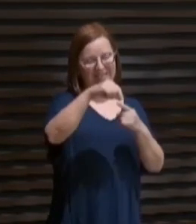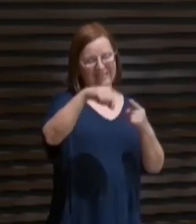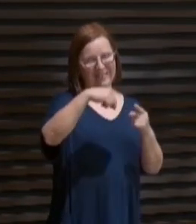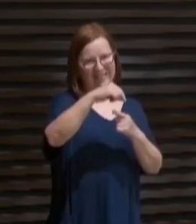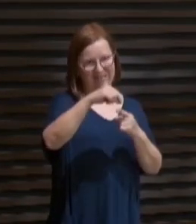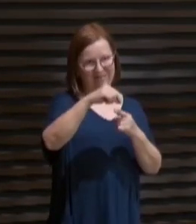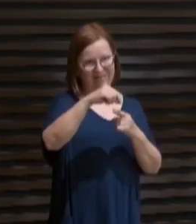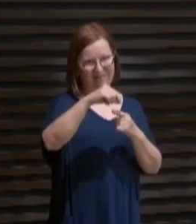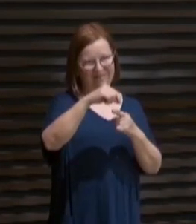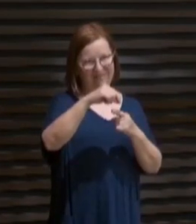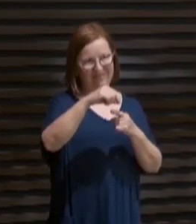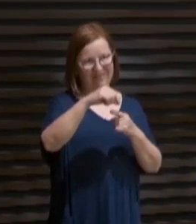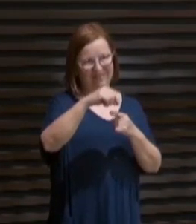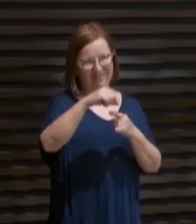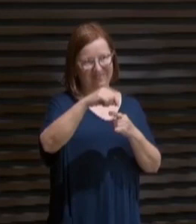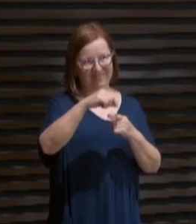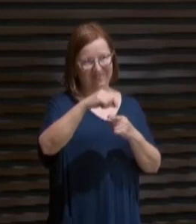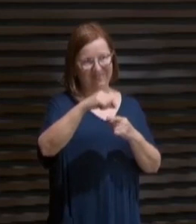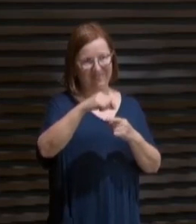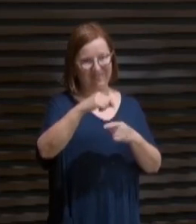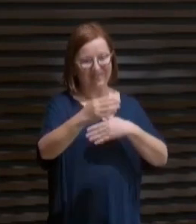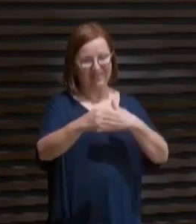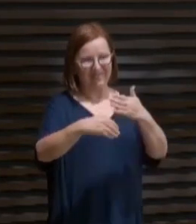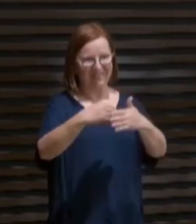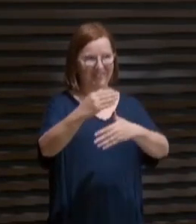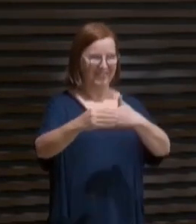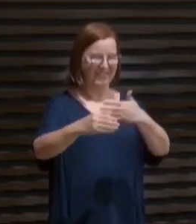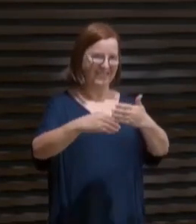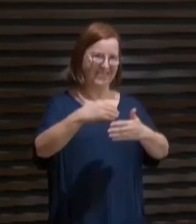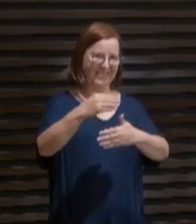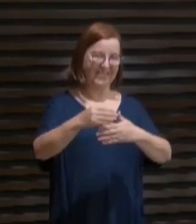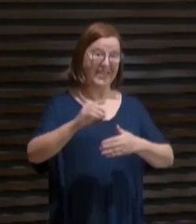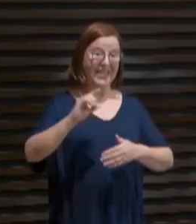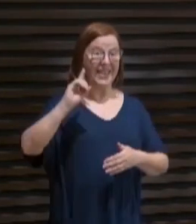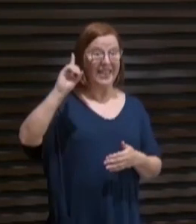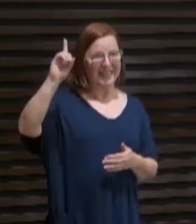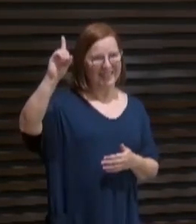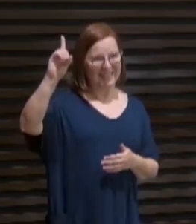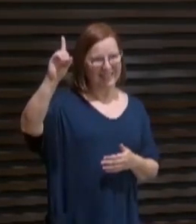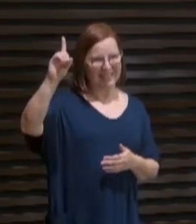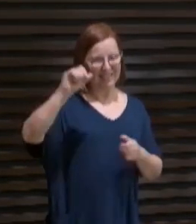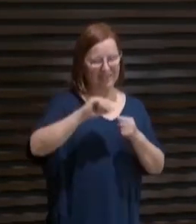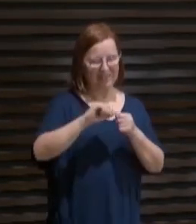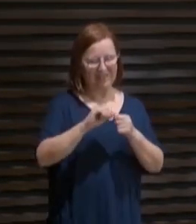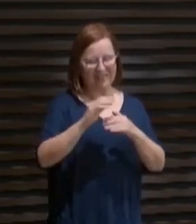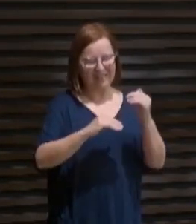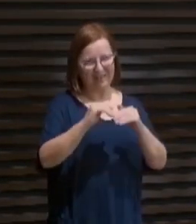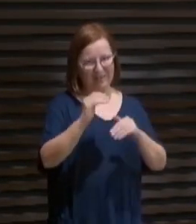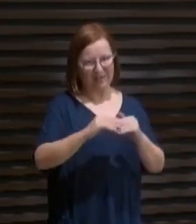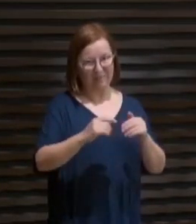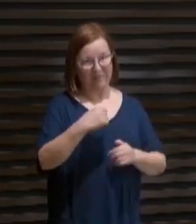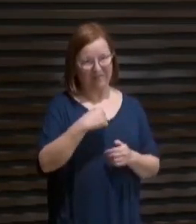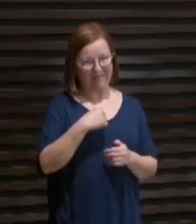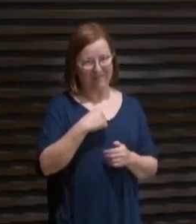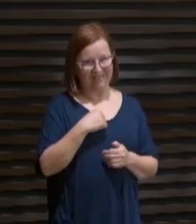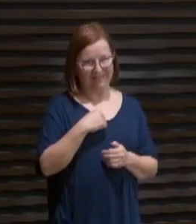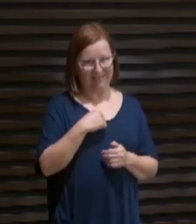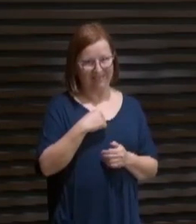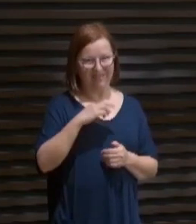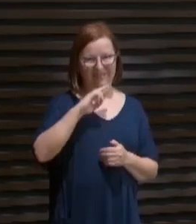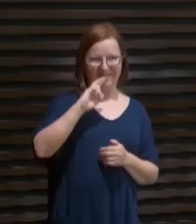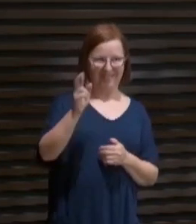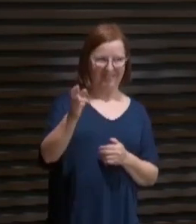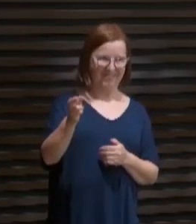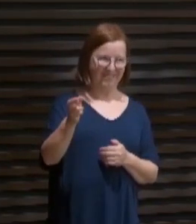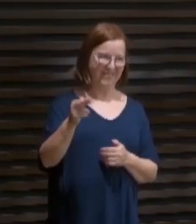é um processo em que Deus age e eu reajo.